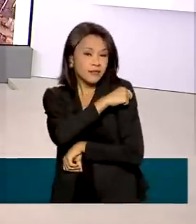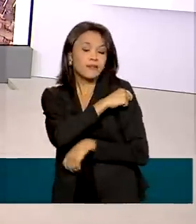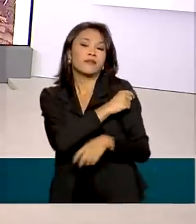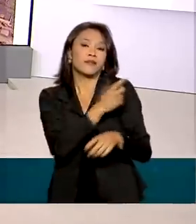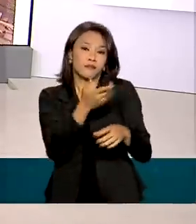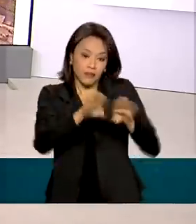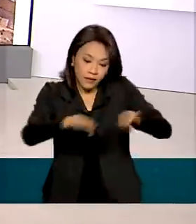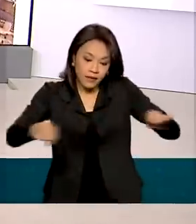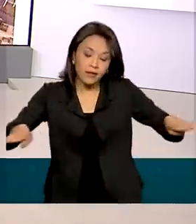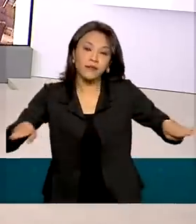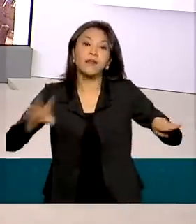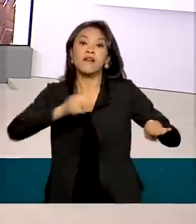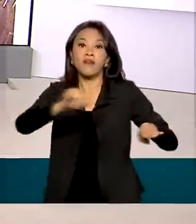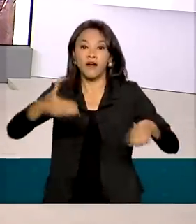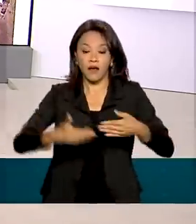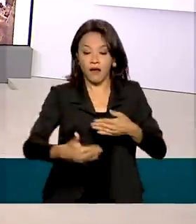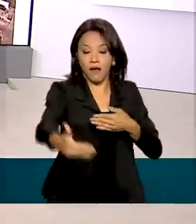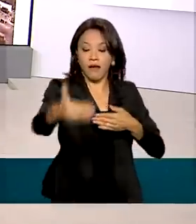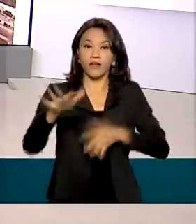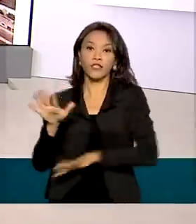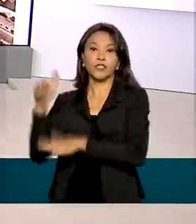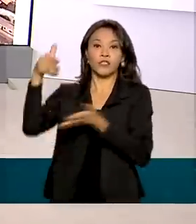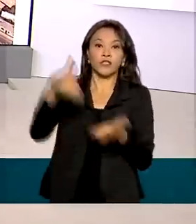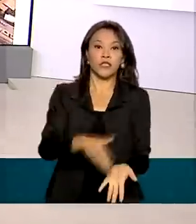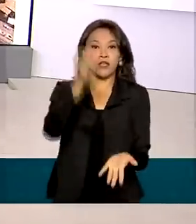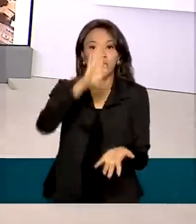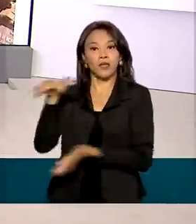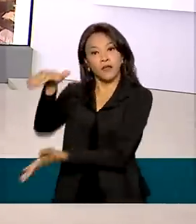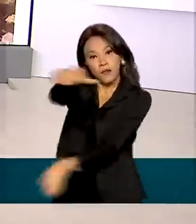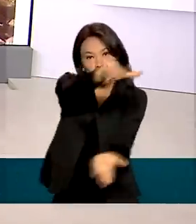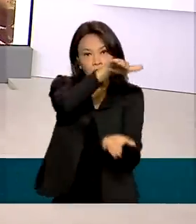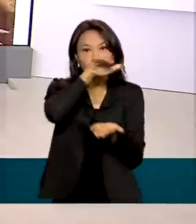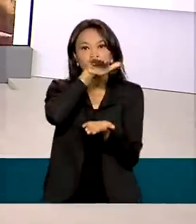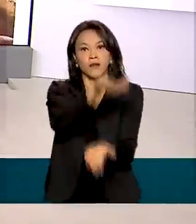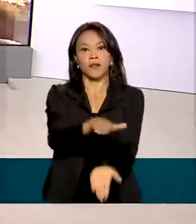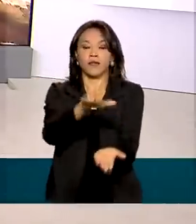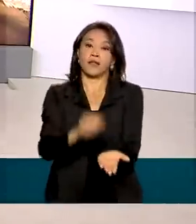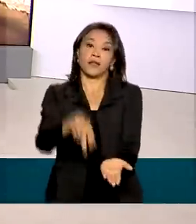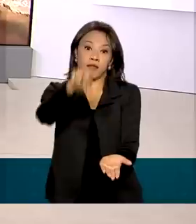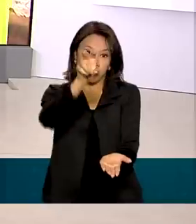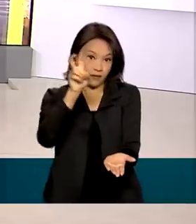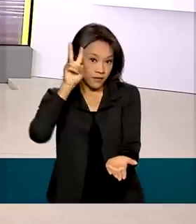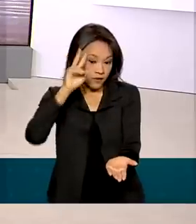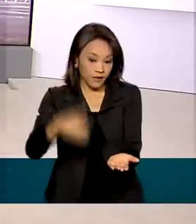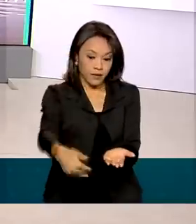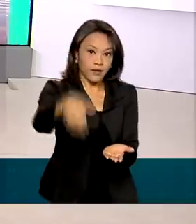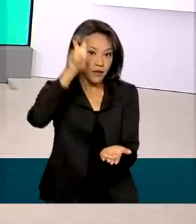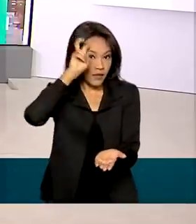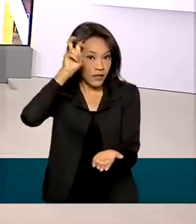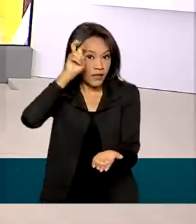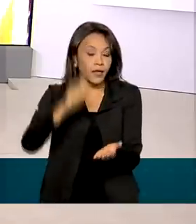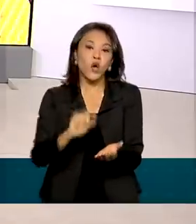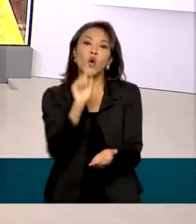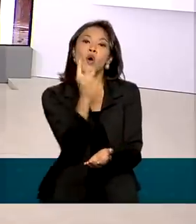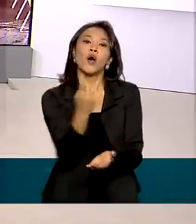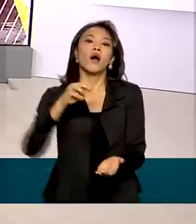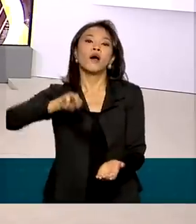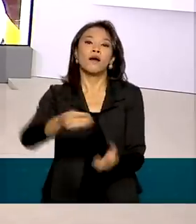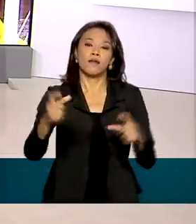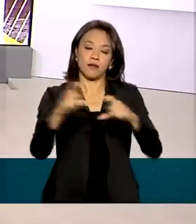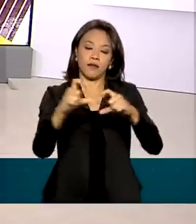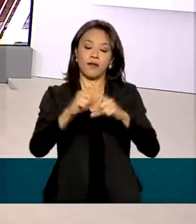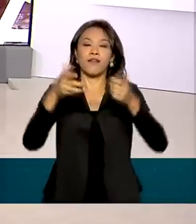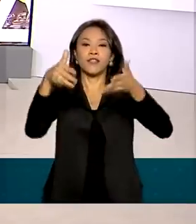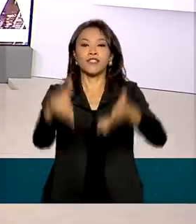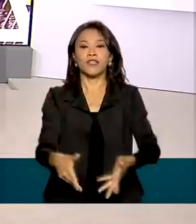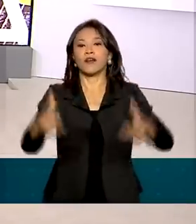-19 deve chegar ao Brasil nesta quinta-feira. O lote, com 1 milhão e 200 mil doses fabricadas pela Pfizer, vai desembarcar